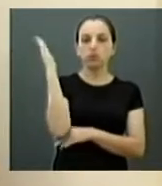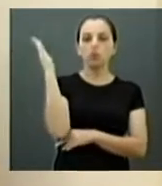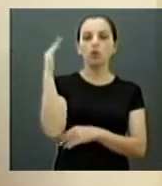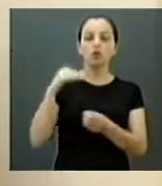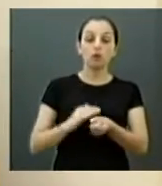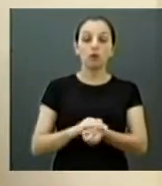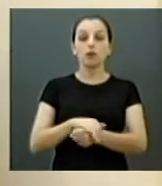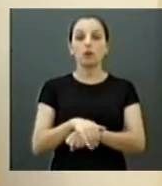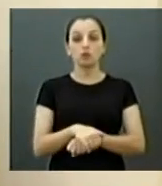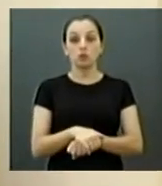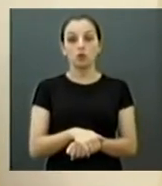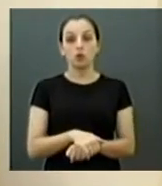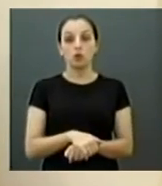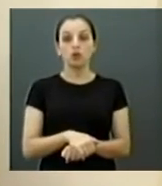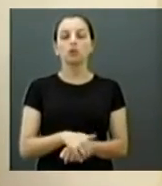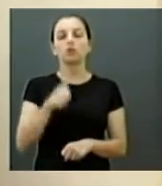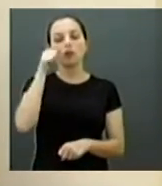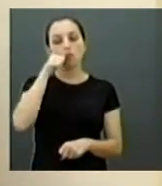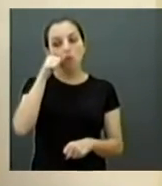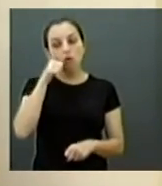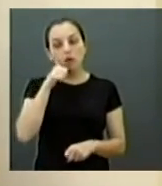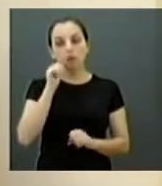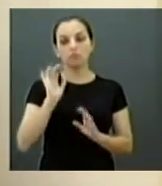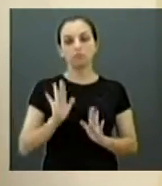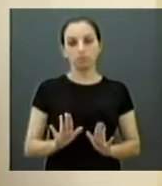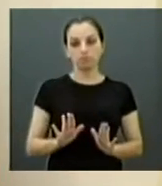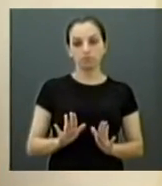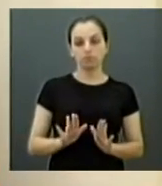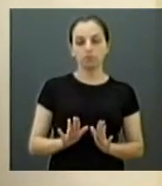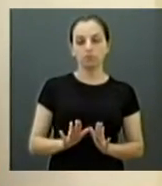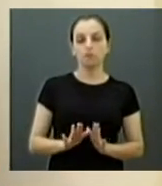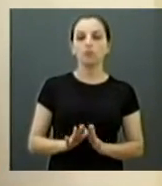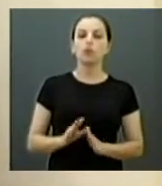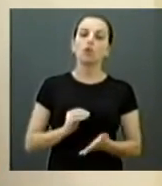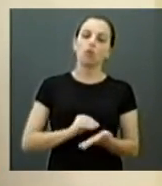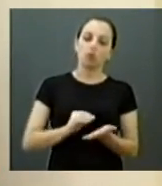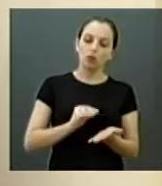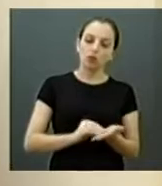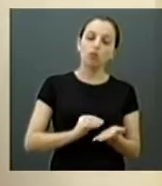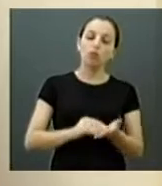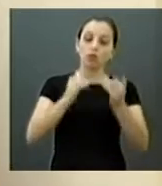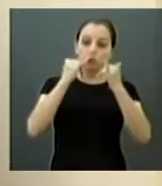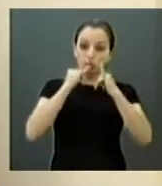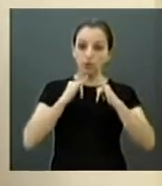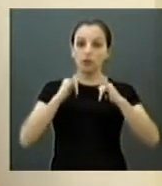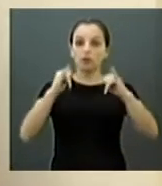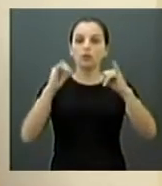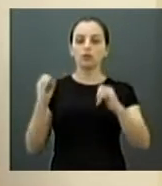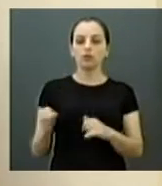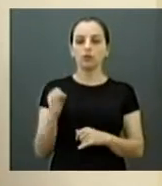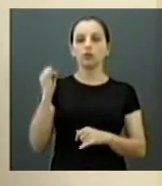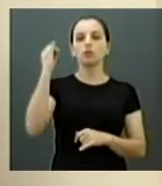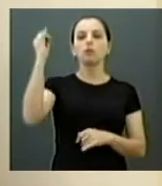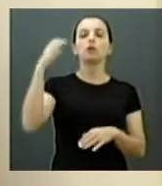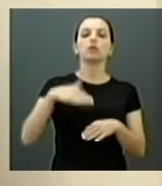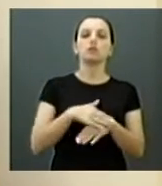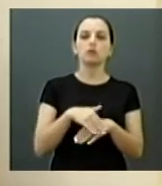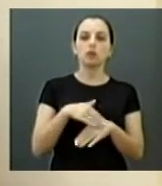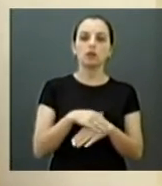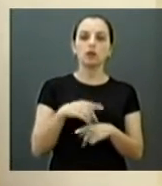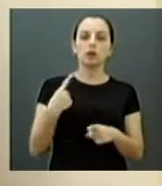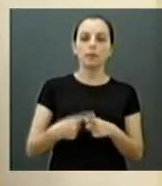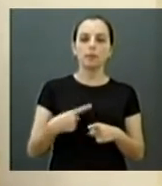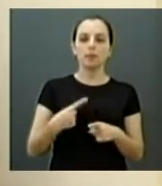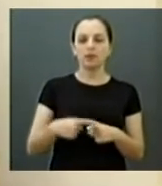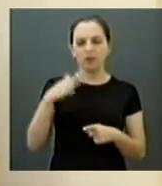e, sobretudo, quando se tratam de mulheres. Segundo o que o secretário me informou, e eu achei importante fazer essa conversa, porque eu